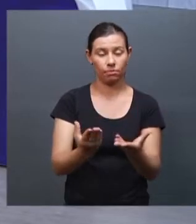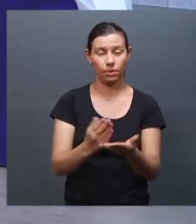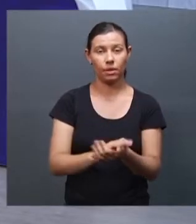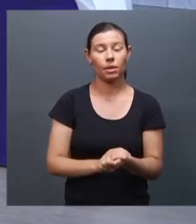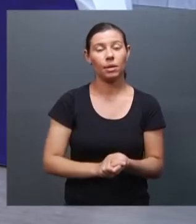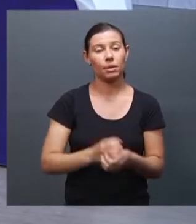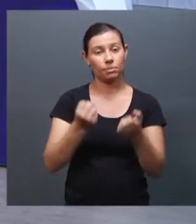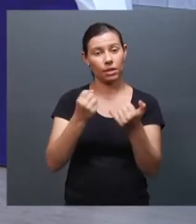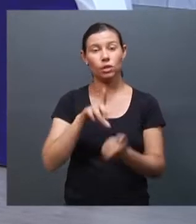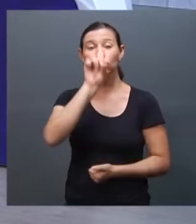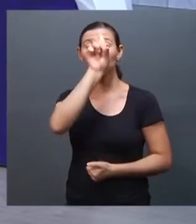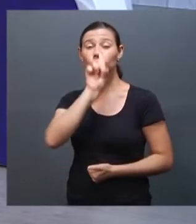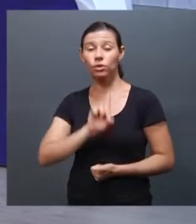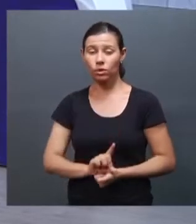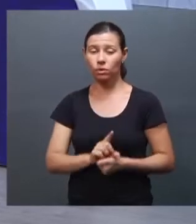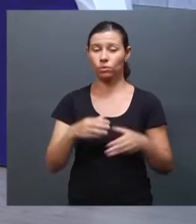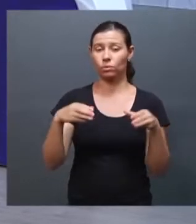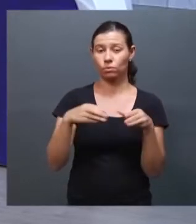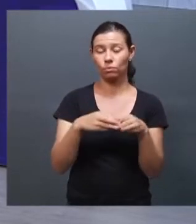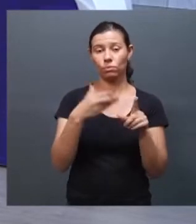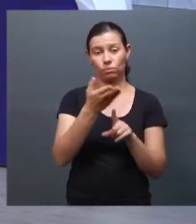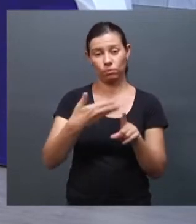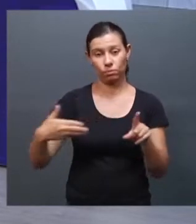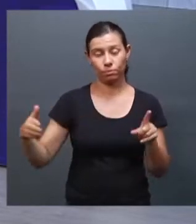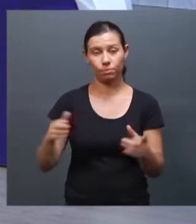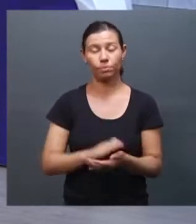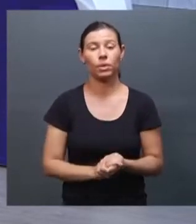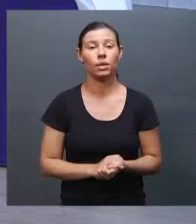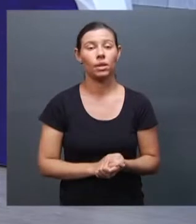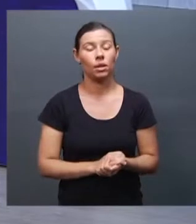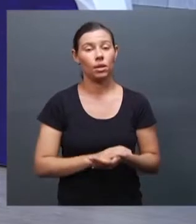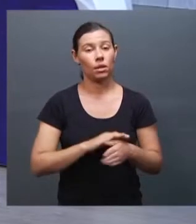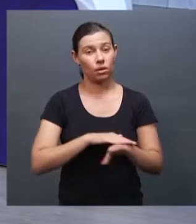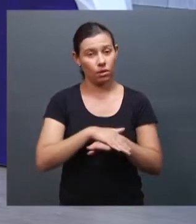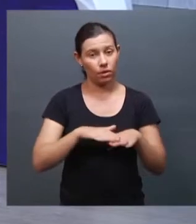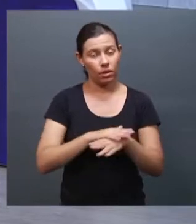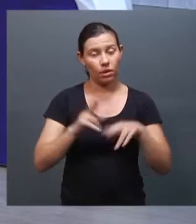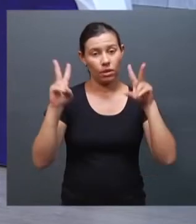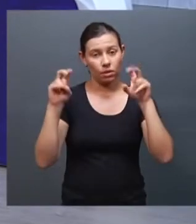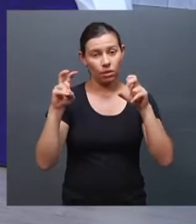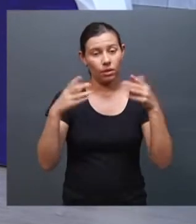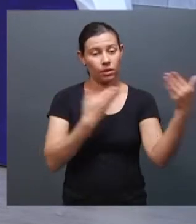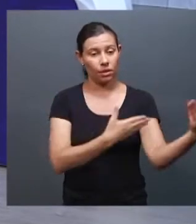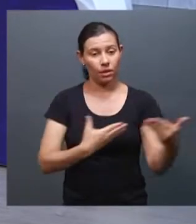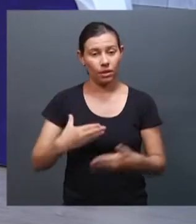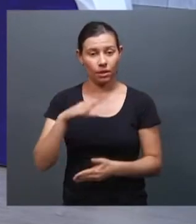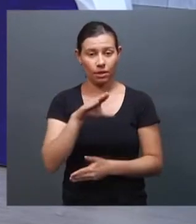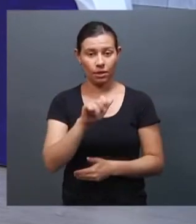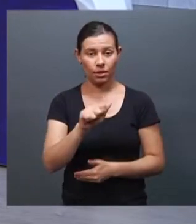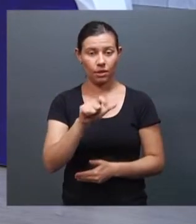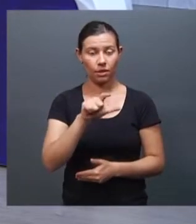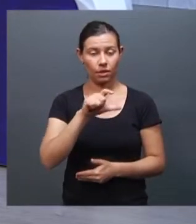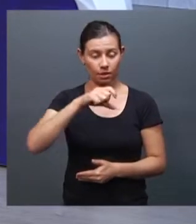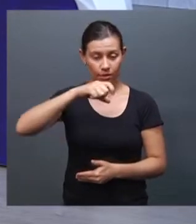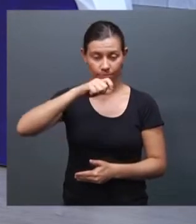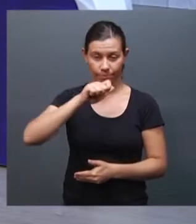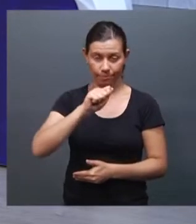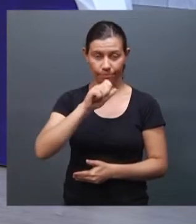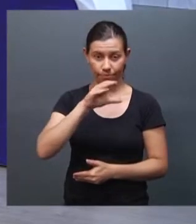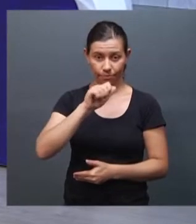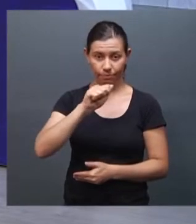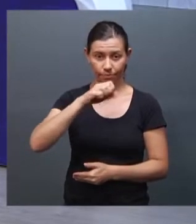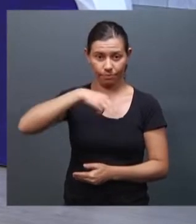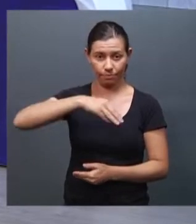Bom, e para falar sobre o assunto hoje, a gente recebe aqui no estúdio a Camila Paiva, vice-presidente da Comissão de Diversidade Sexual